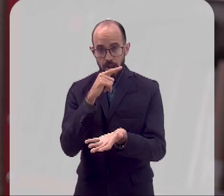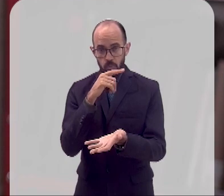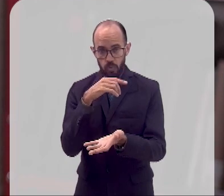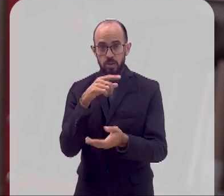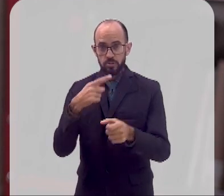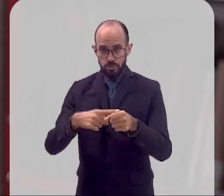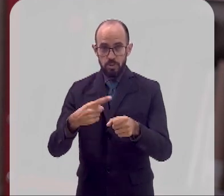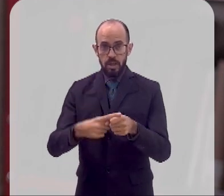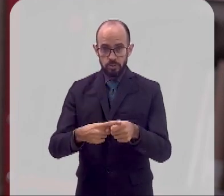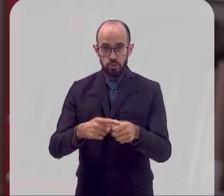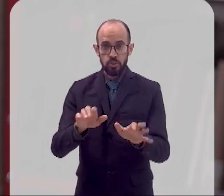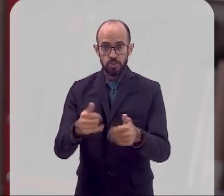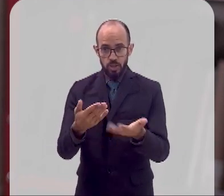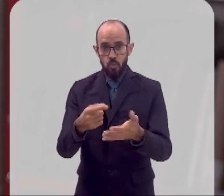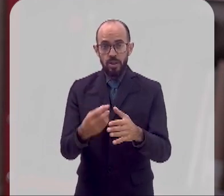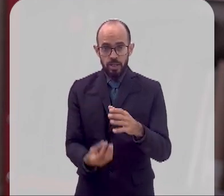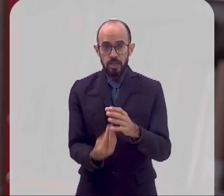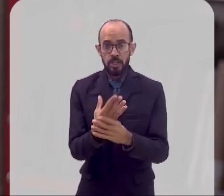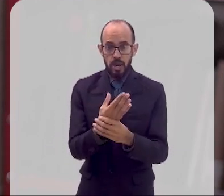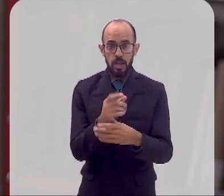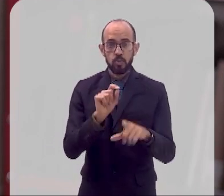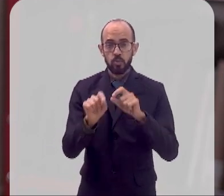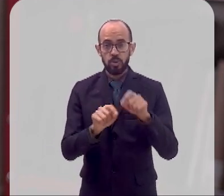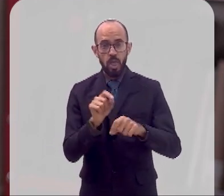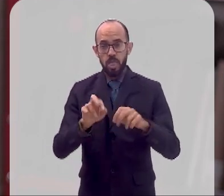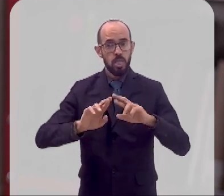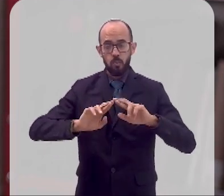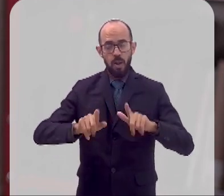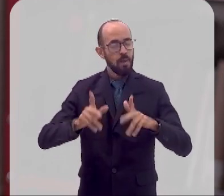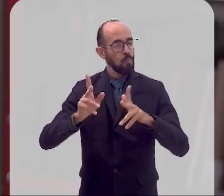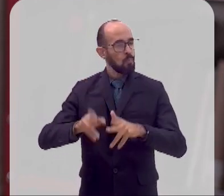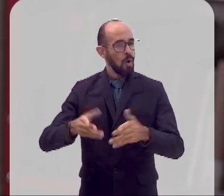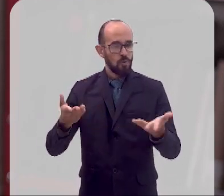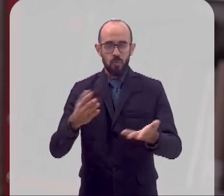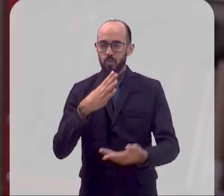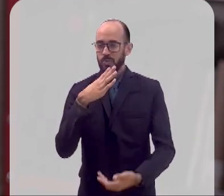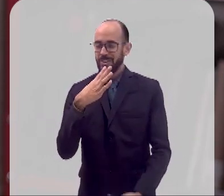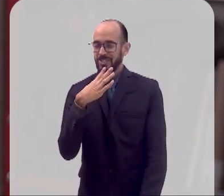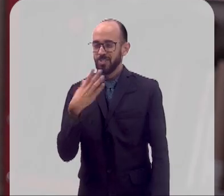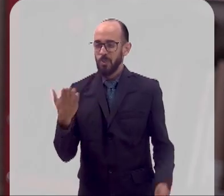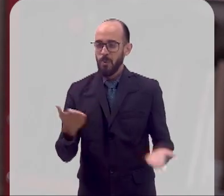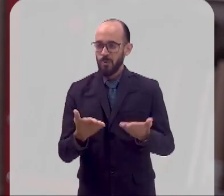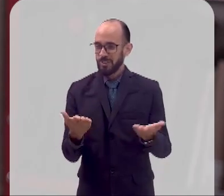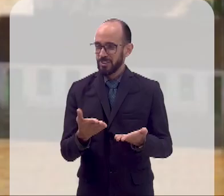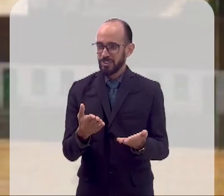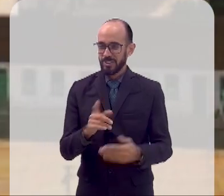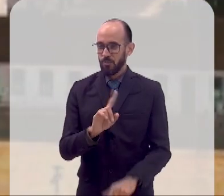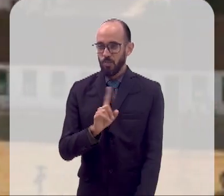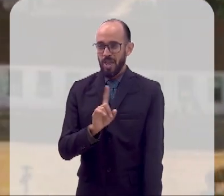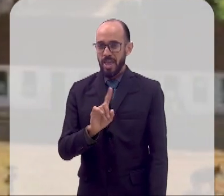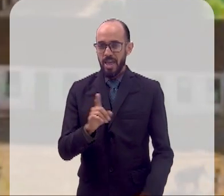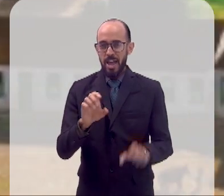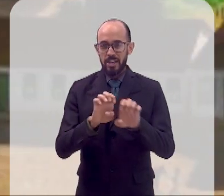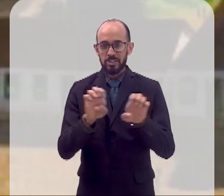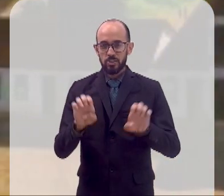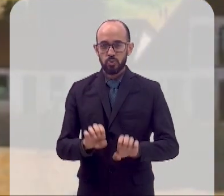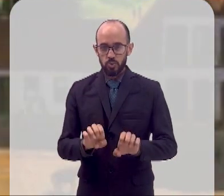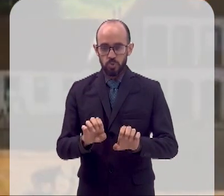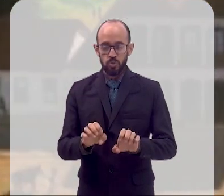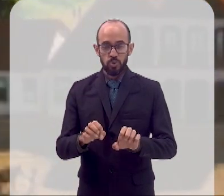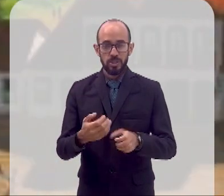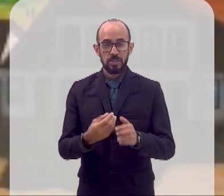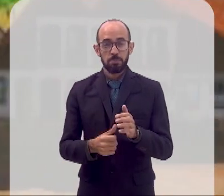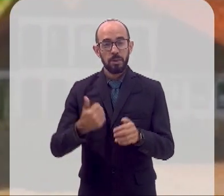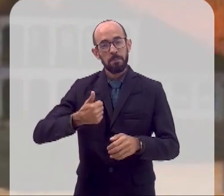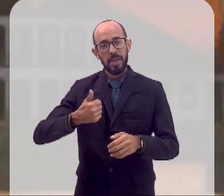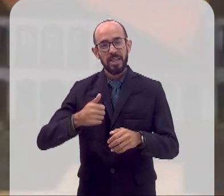cidade. Então, ele surge inicialmente, não como a gente conhece hoje, né? Ele surge, as primeiras estruturas dele vão ser em